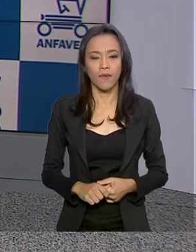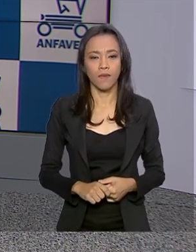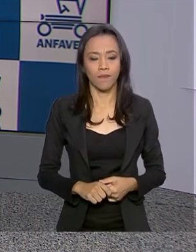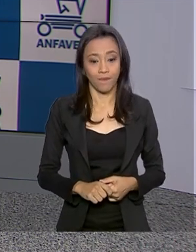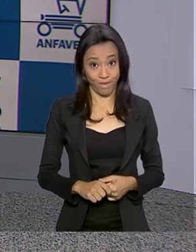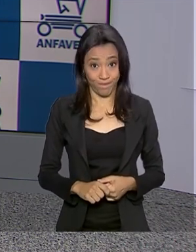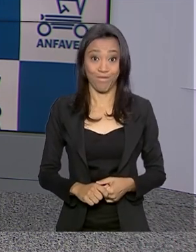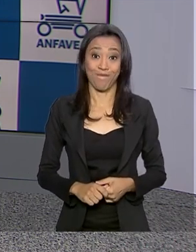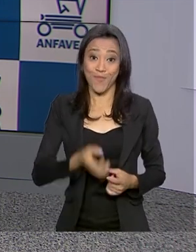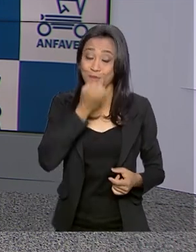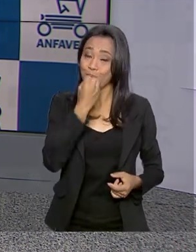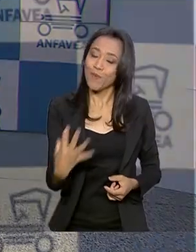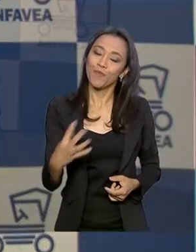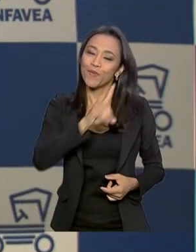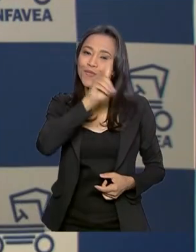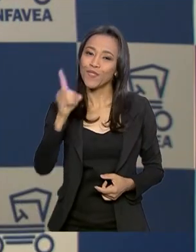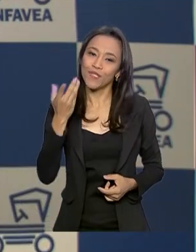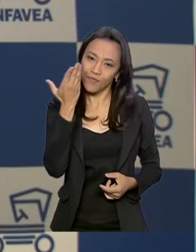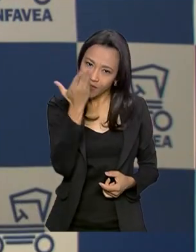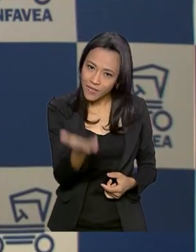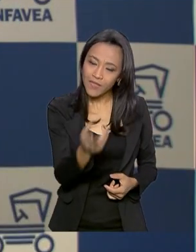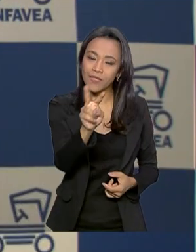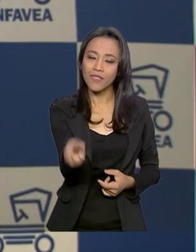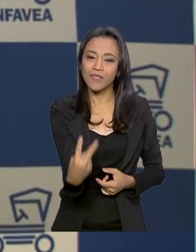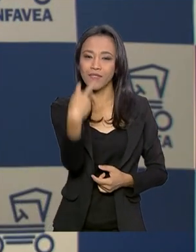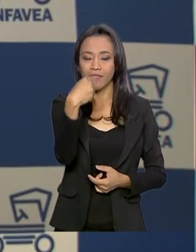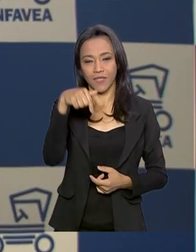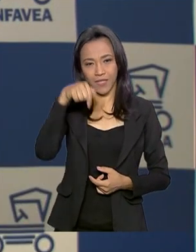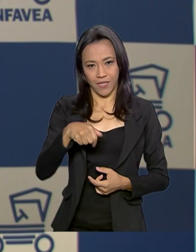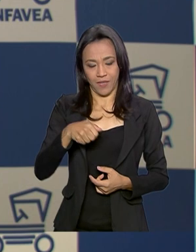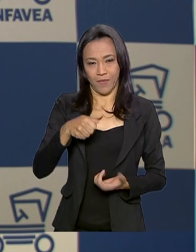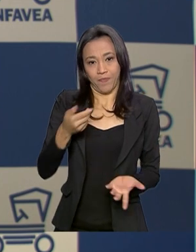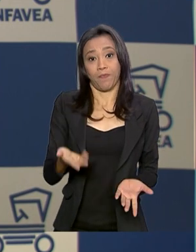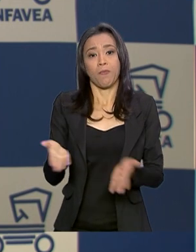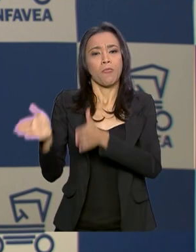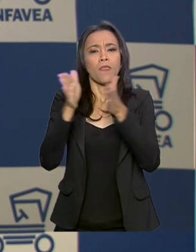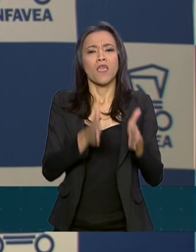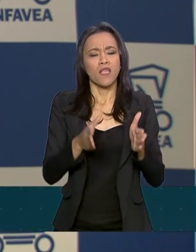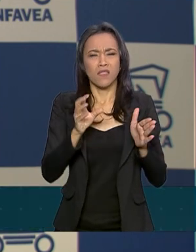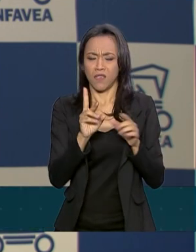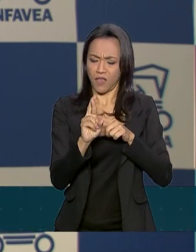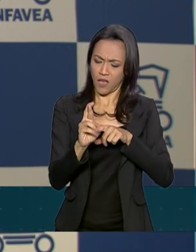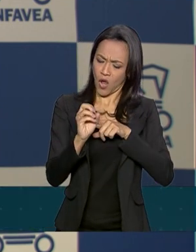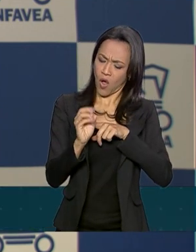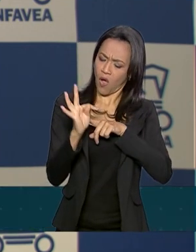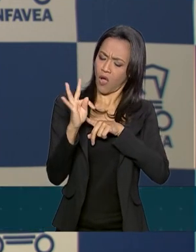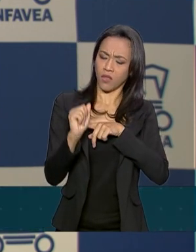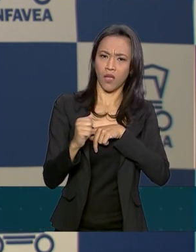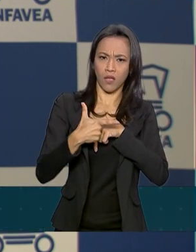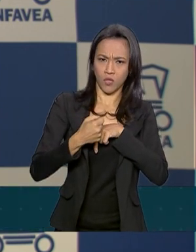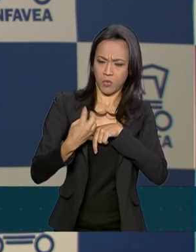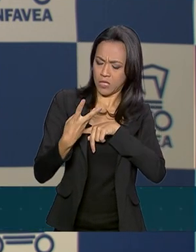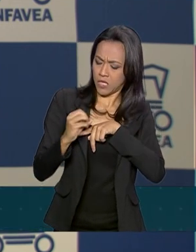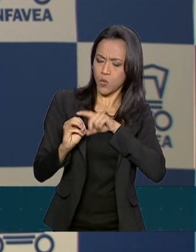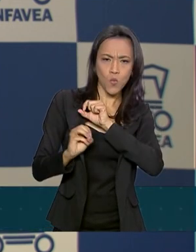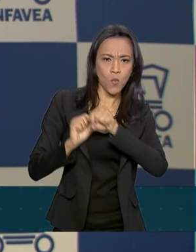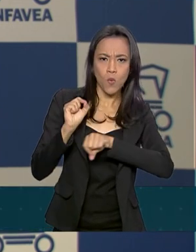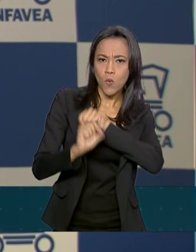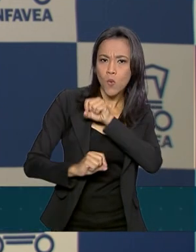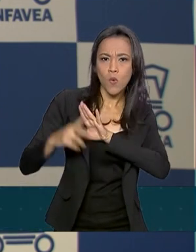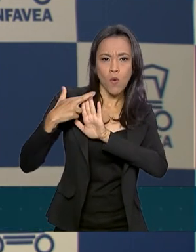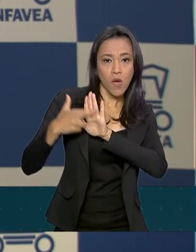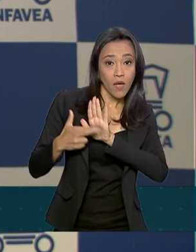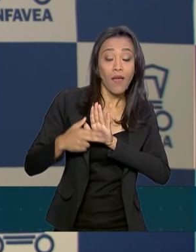Bom dia, Renata. Bom dia a você que acompanha o Brasil em Dia. O Rota 2030 é um programa realizado em parceria entre o